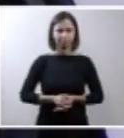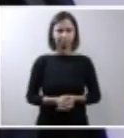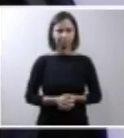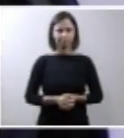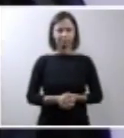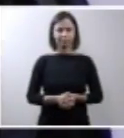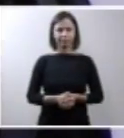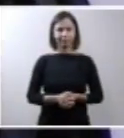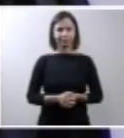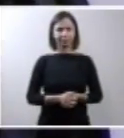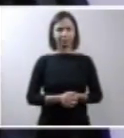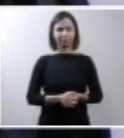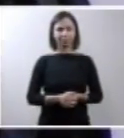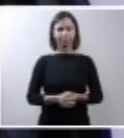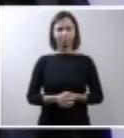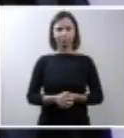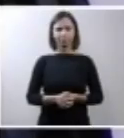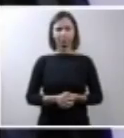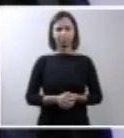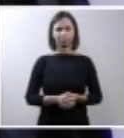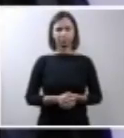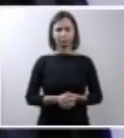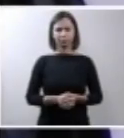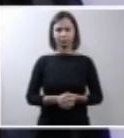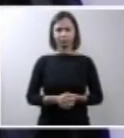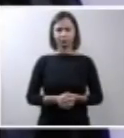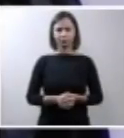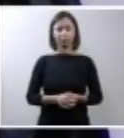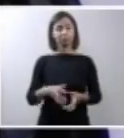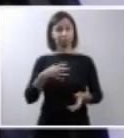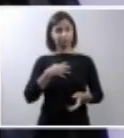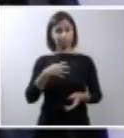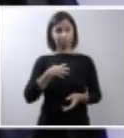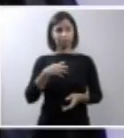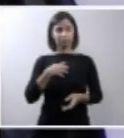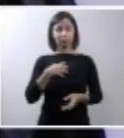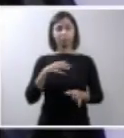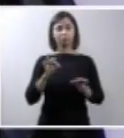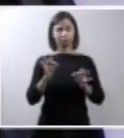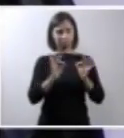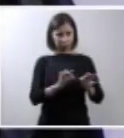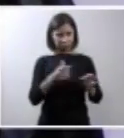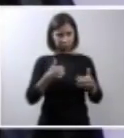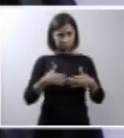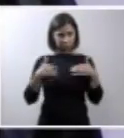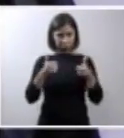Sim, doutor Luz Roberto Barroso, satisfeito, doutor Evandro,